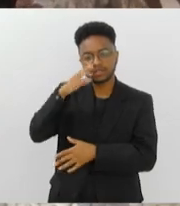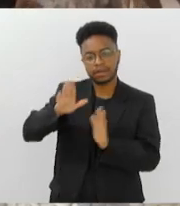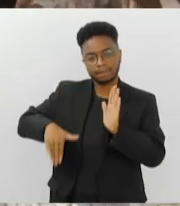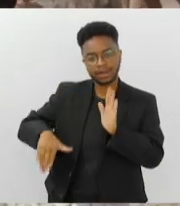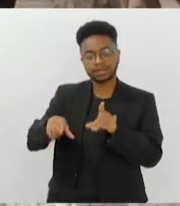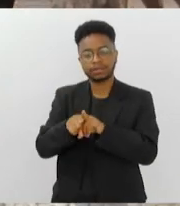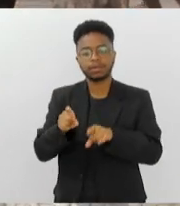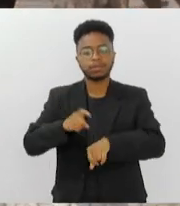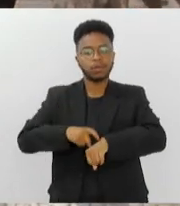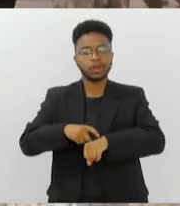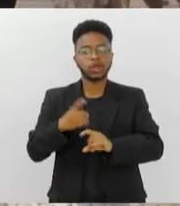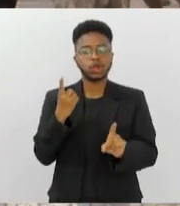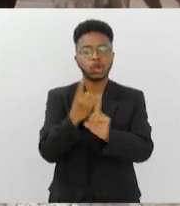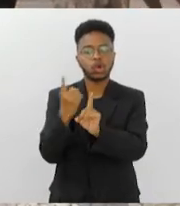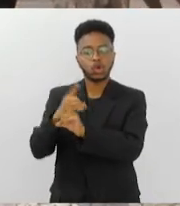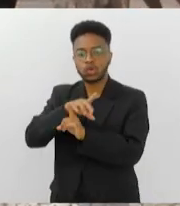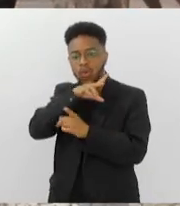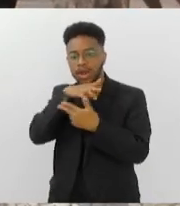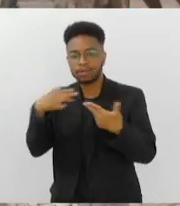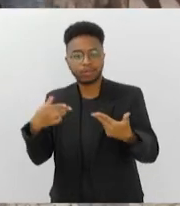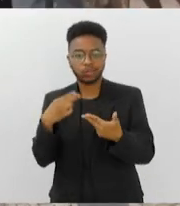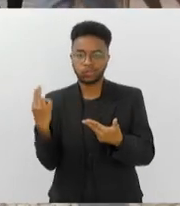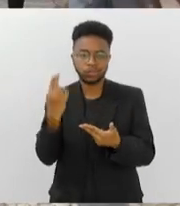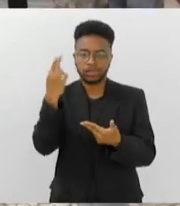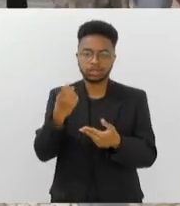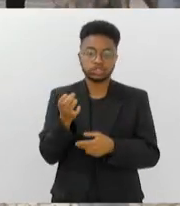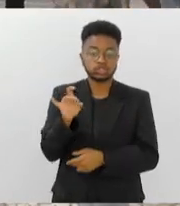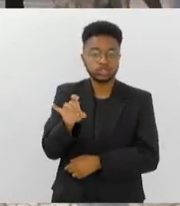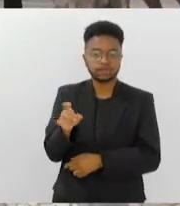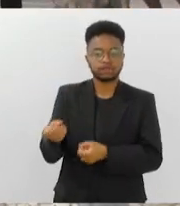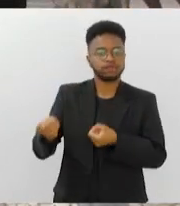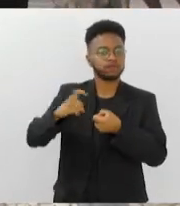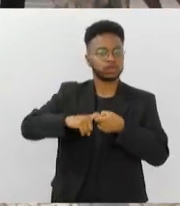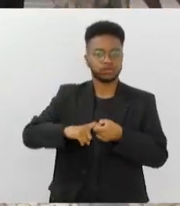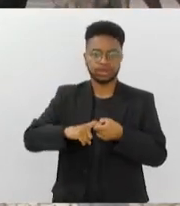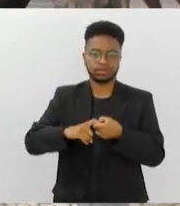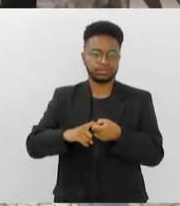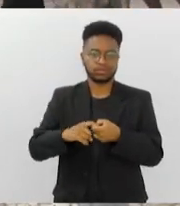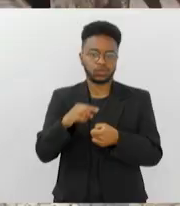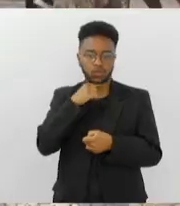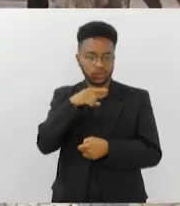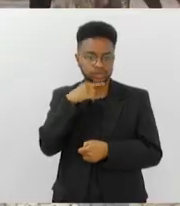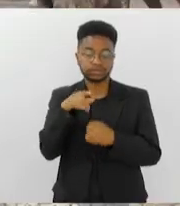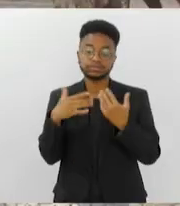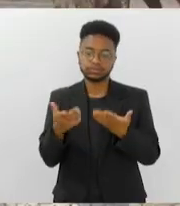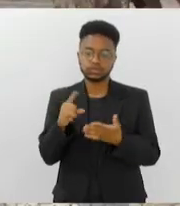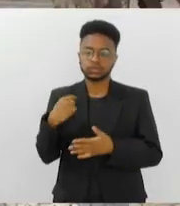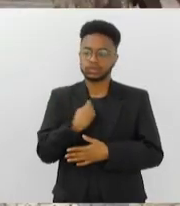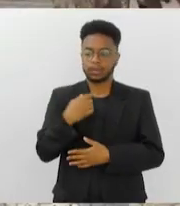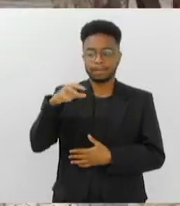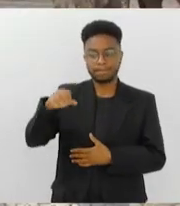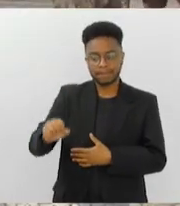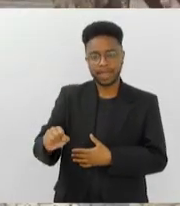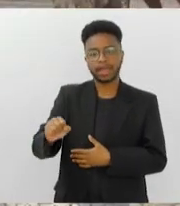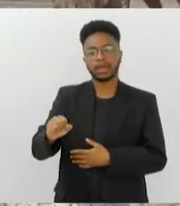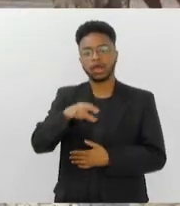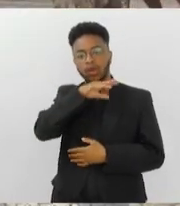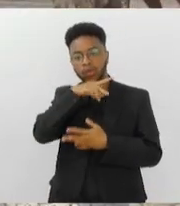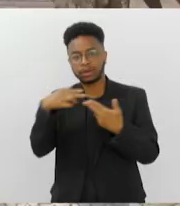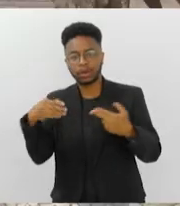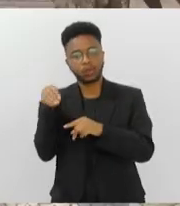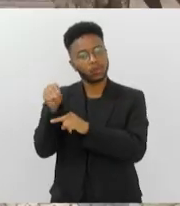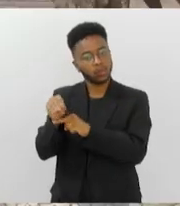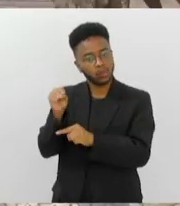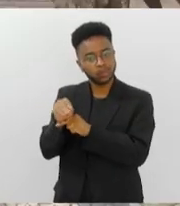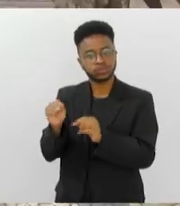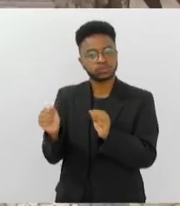esses animais são encontrados, eles não têm capacidade que sozinhos possam voltar para esse processo migratório. A gente resgata, faz todos os cuidados que eles têm que ter